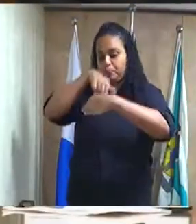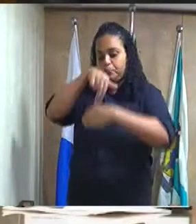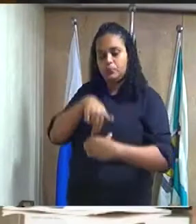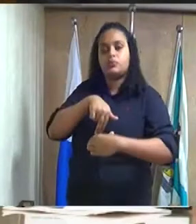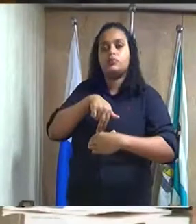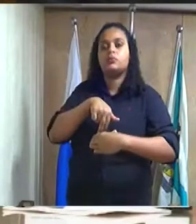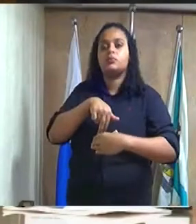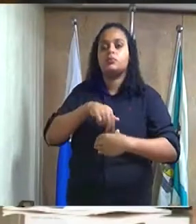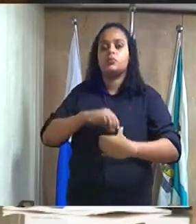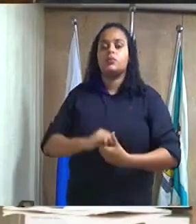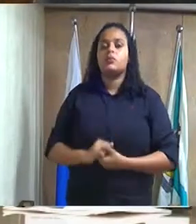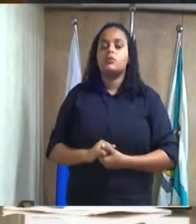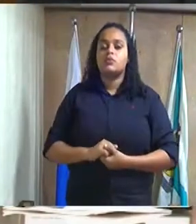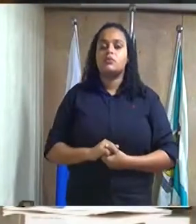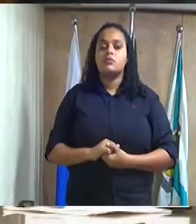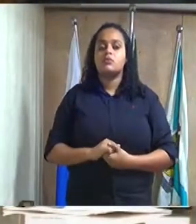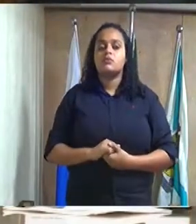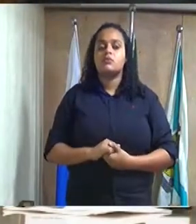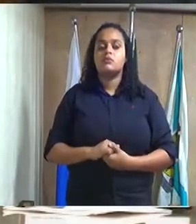uso da palavra